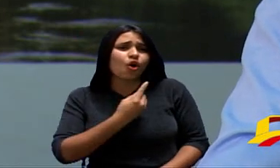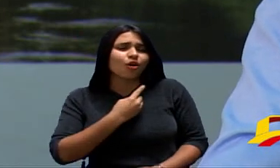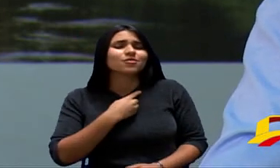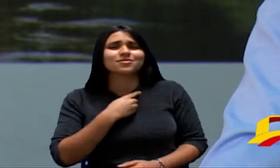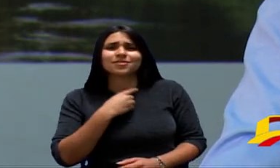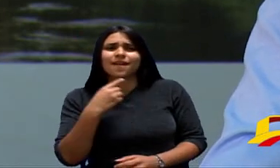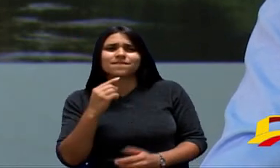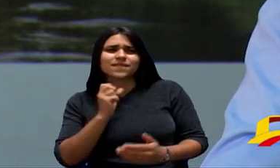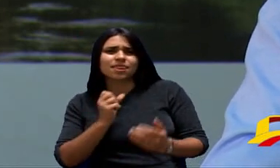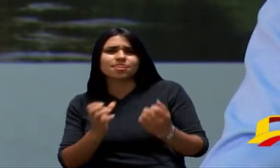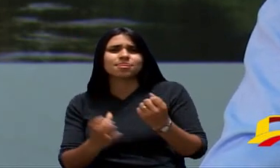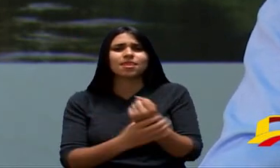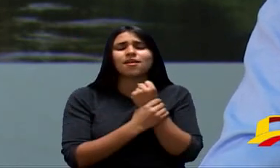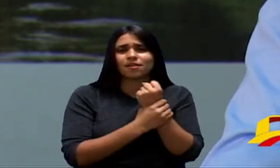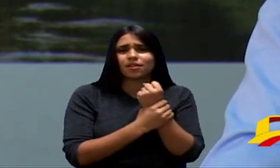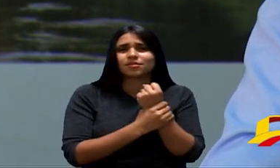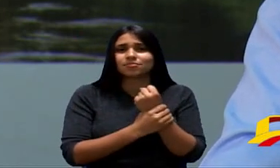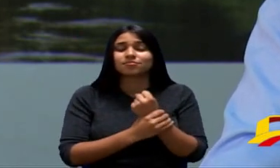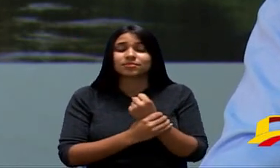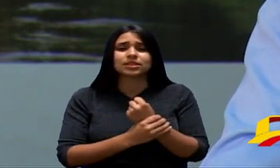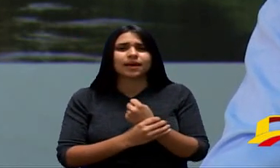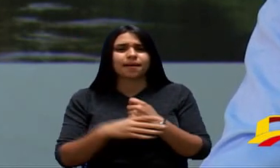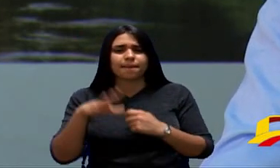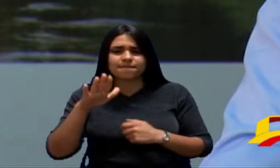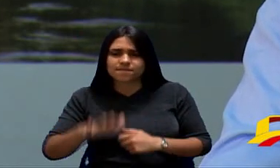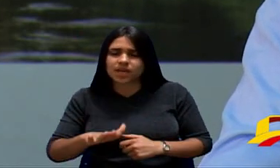Quem Está Trabalhando Defender Que Fique No Seu